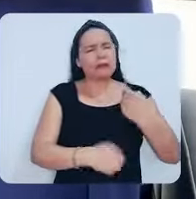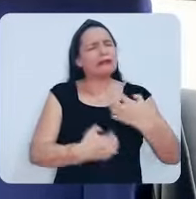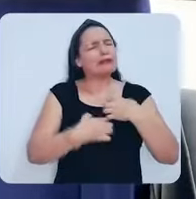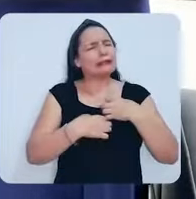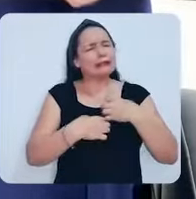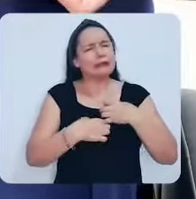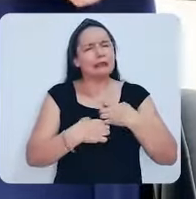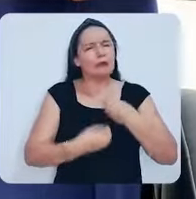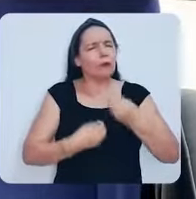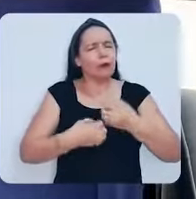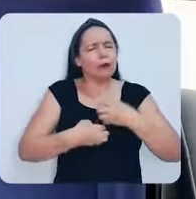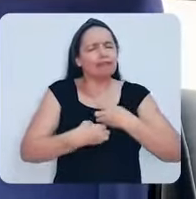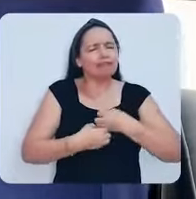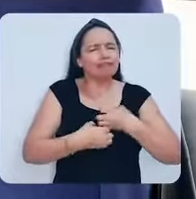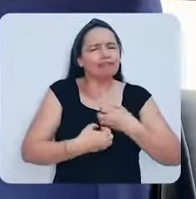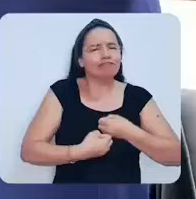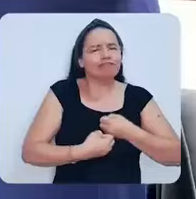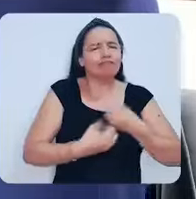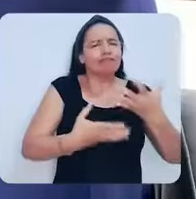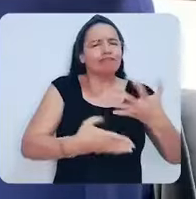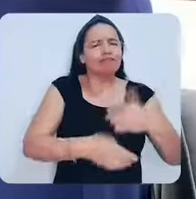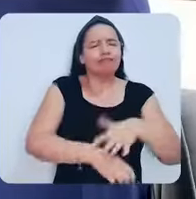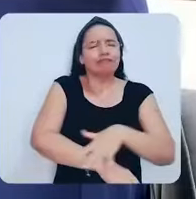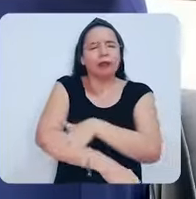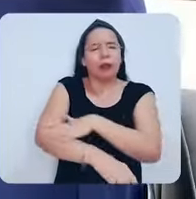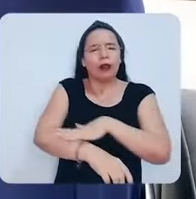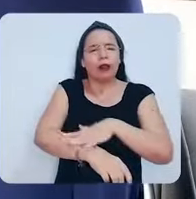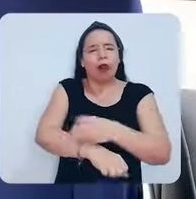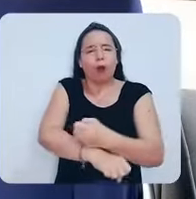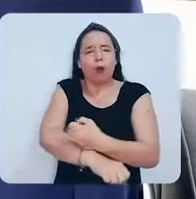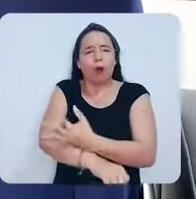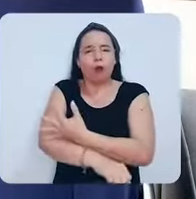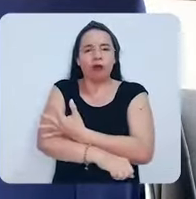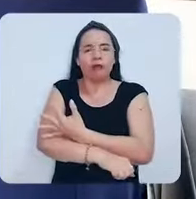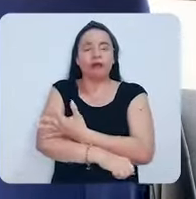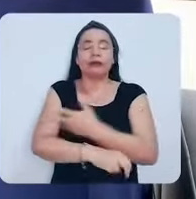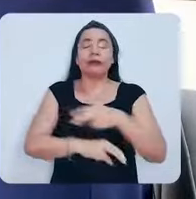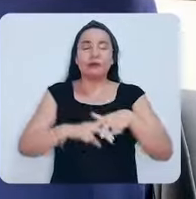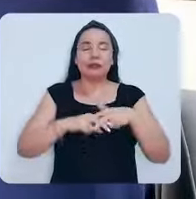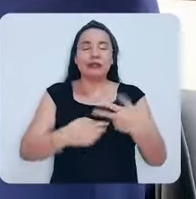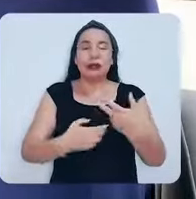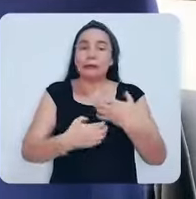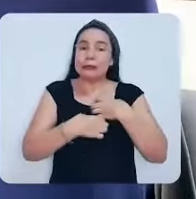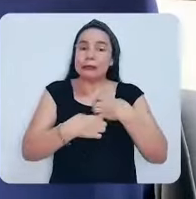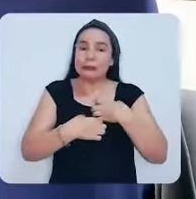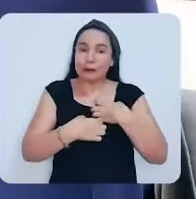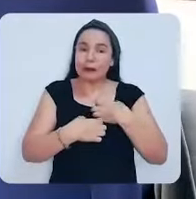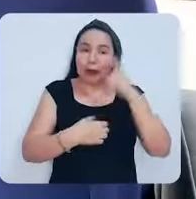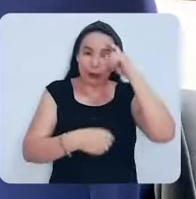expressar emoções, sensações e sentimentos. E essa dificuldade